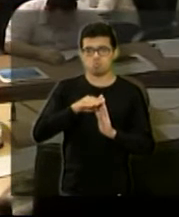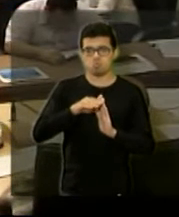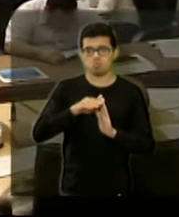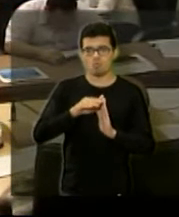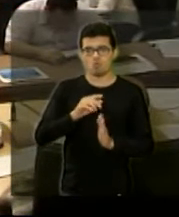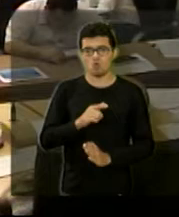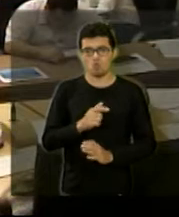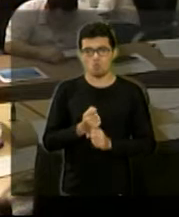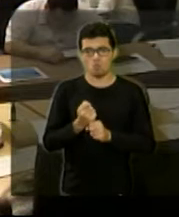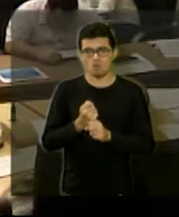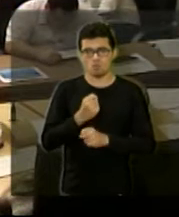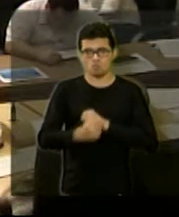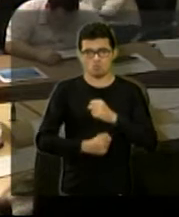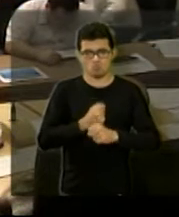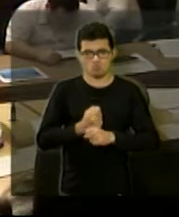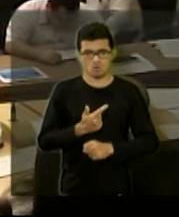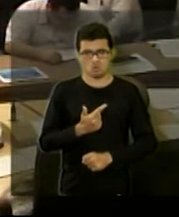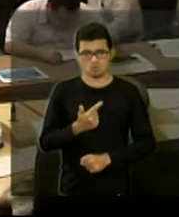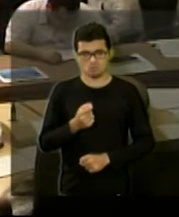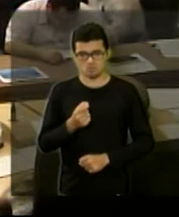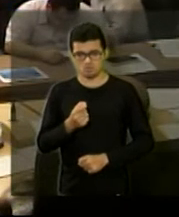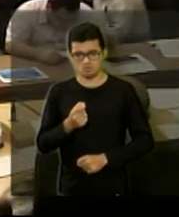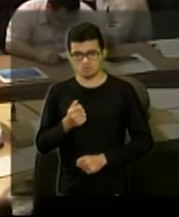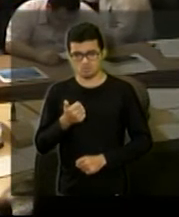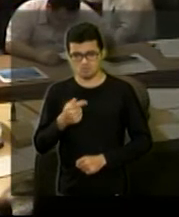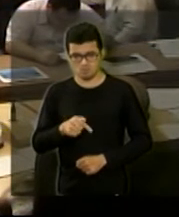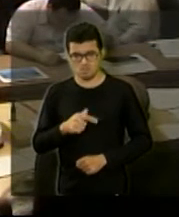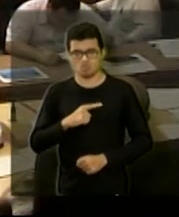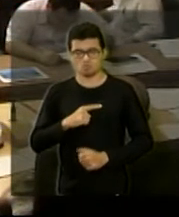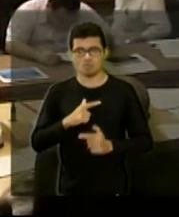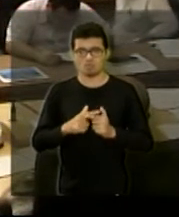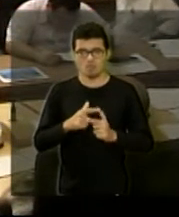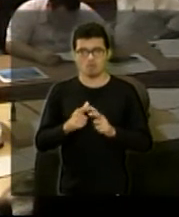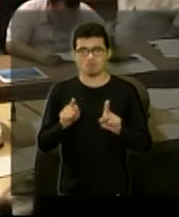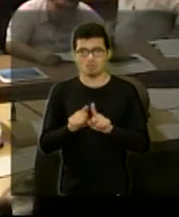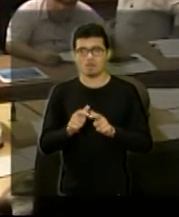2017? Haja visto esse aumento dessa demanda?